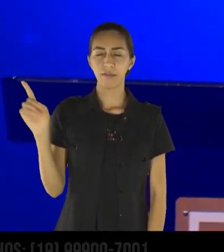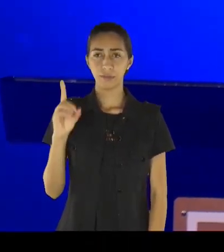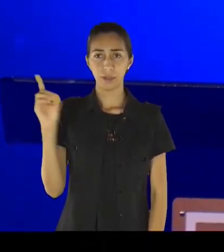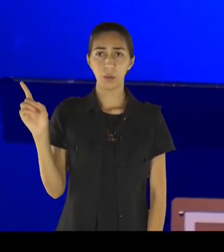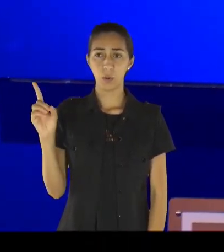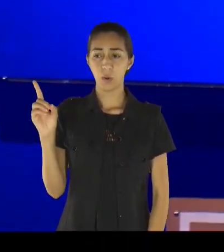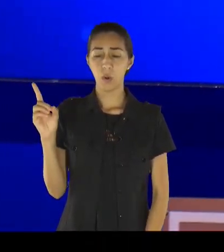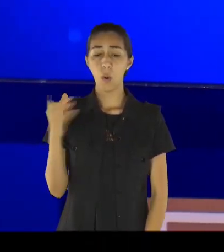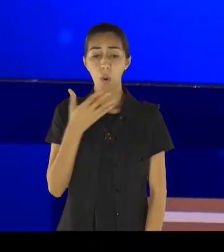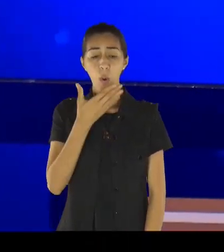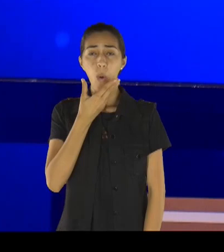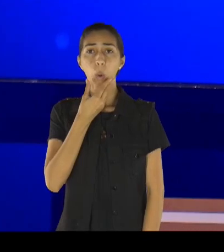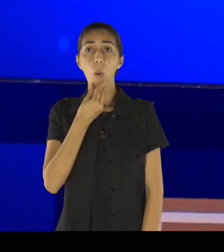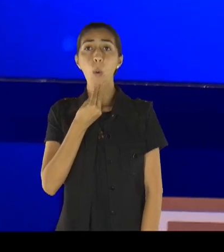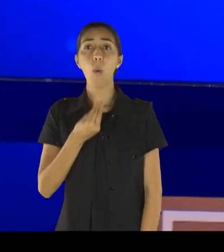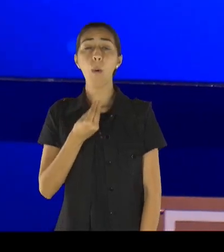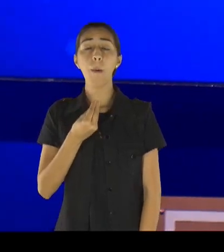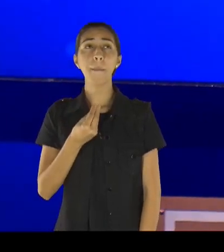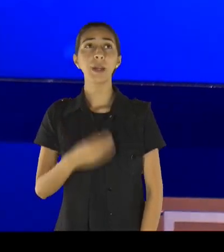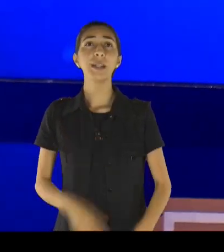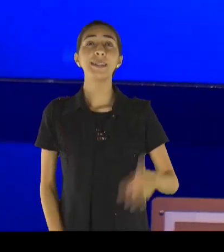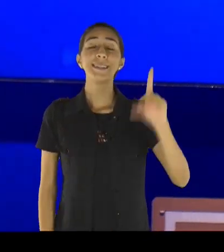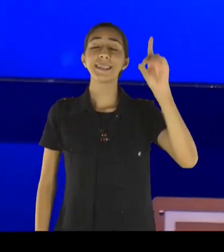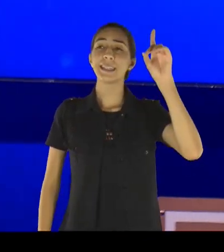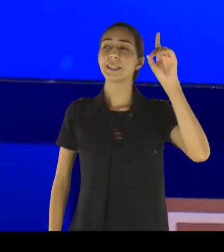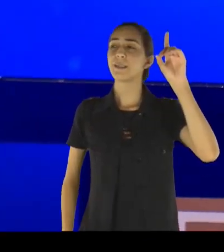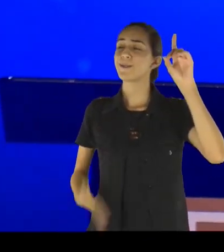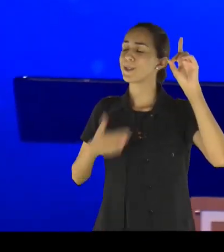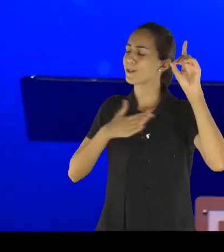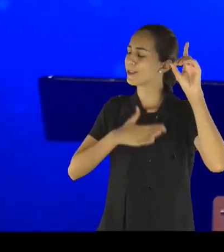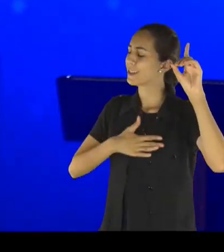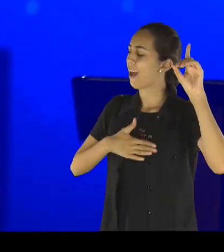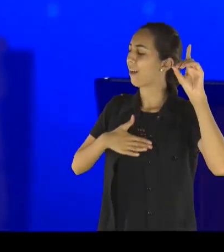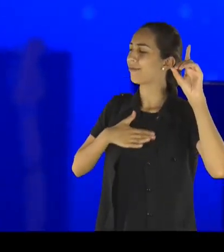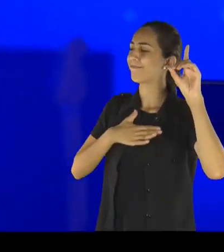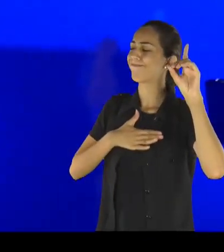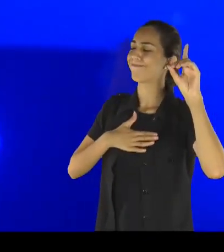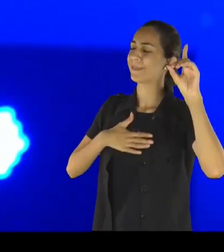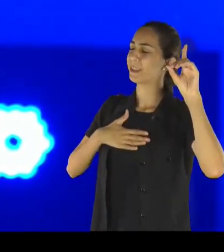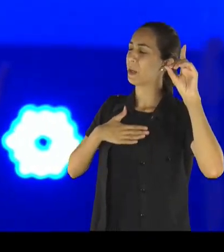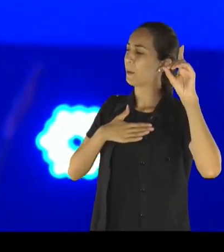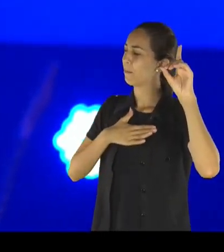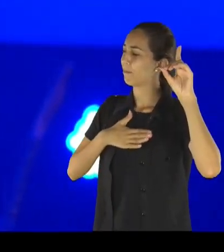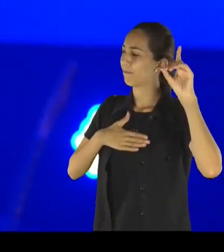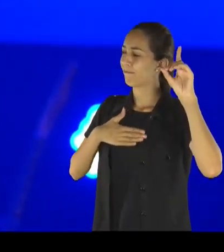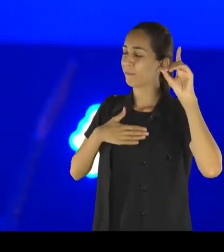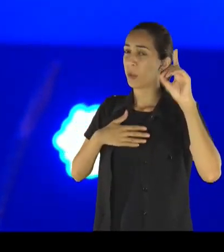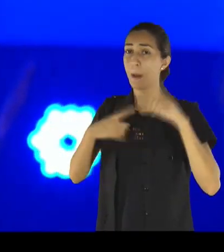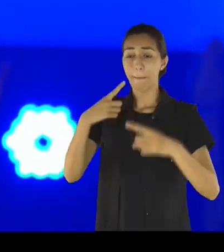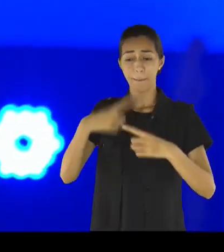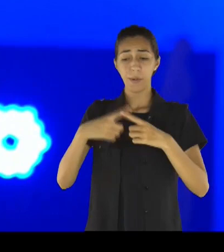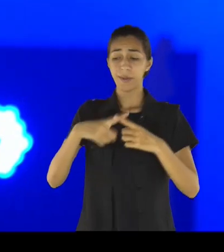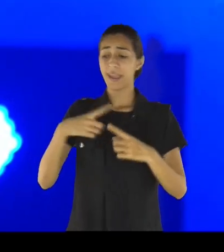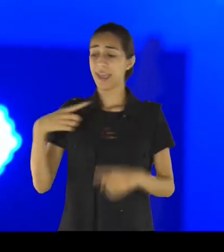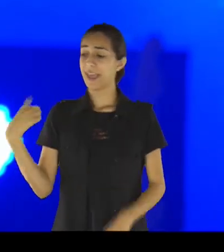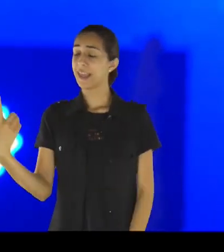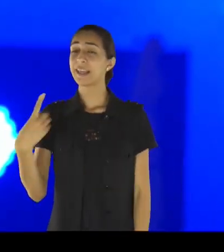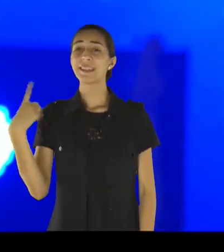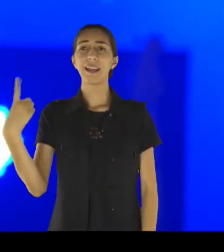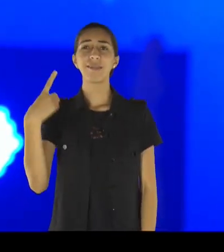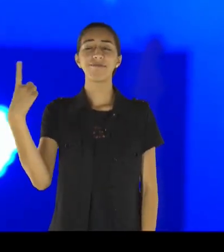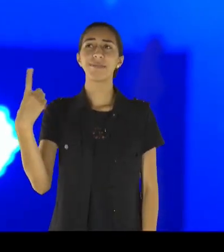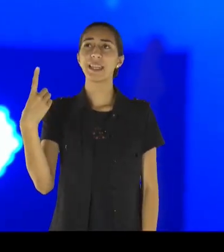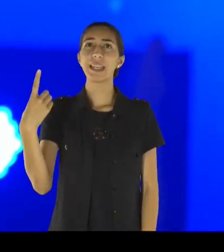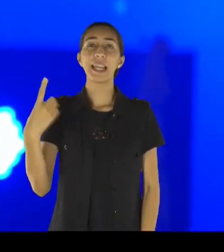coração de Deus, por quê? Porque ele se expressava diante de Deus, ele mostrava as dificuldades.